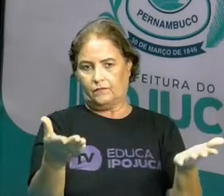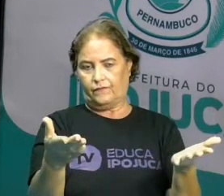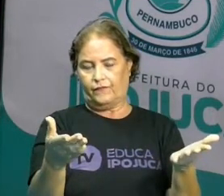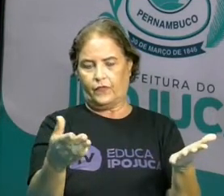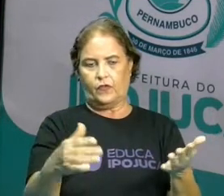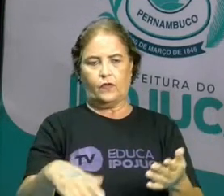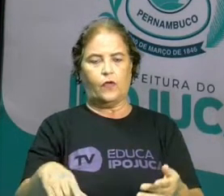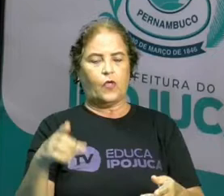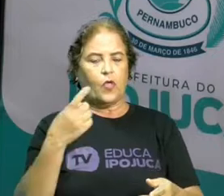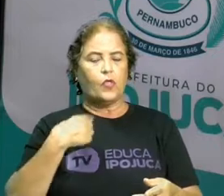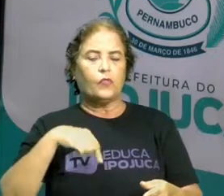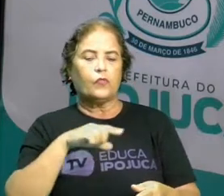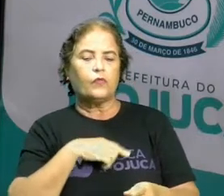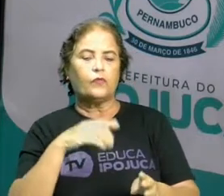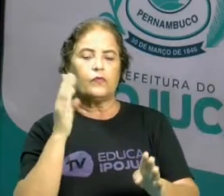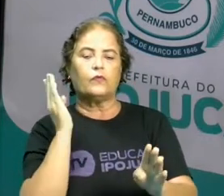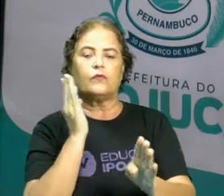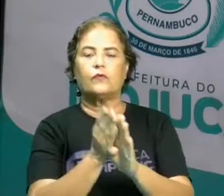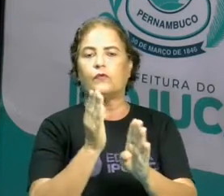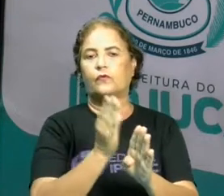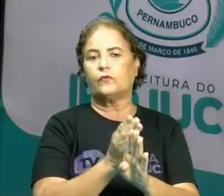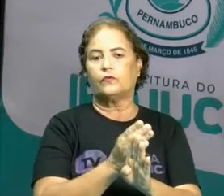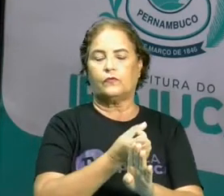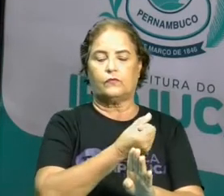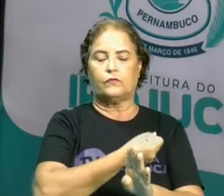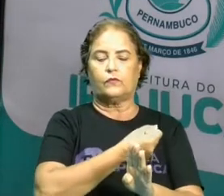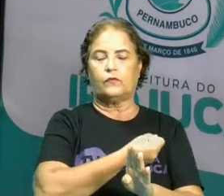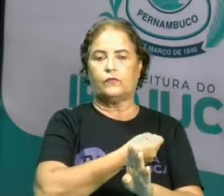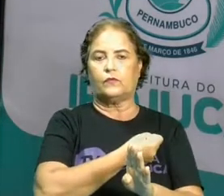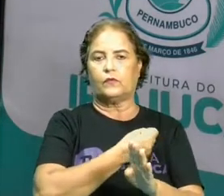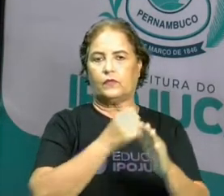a sua casa, na sua rua, pelo seu número.